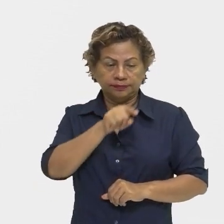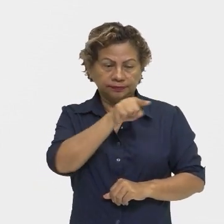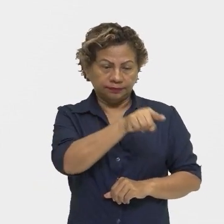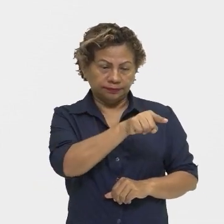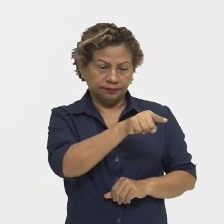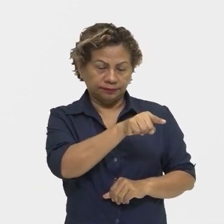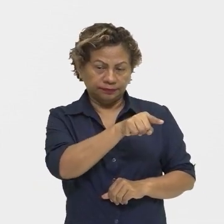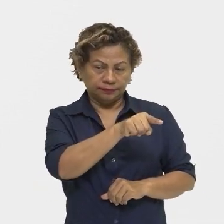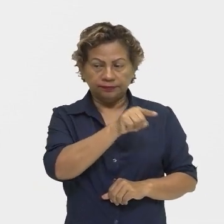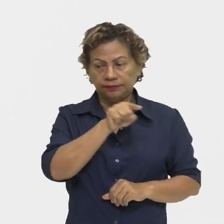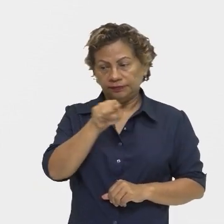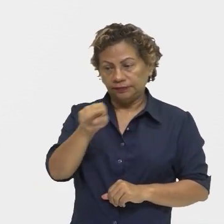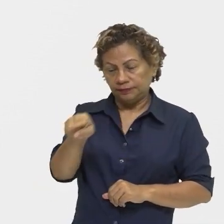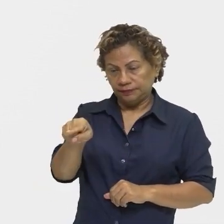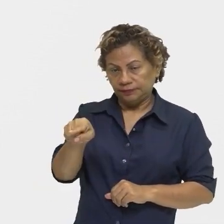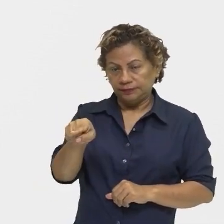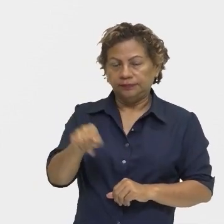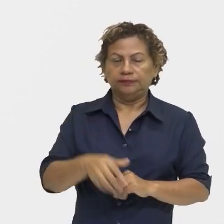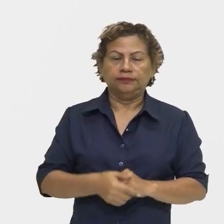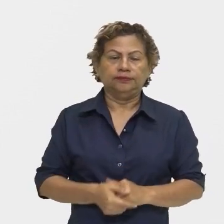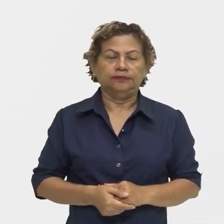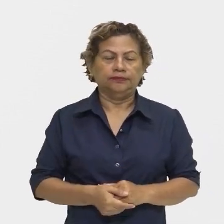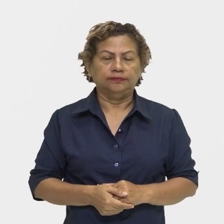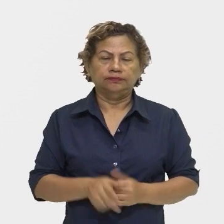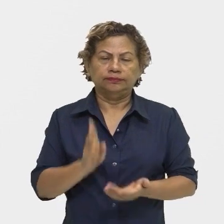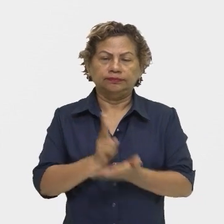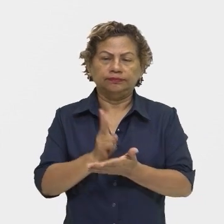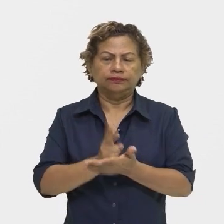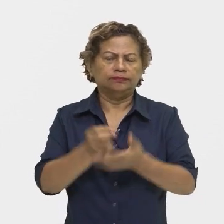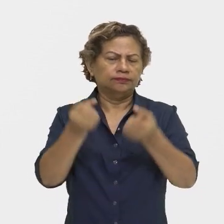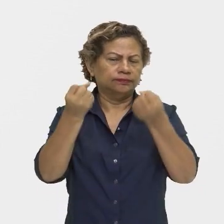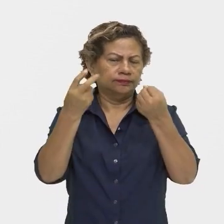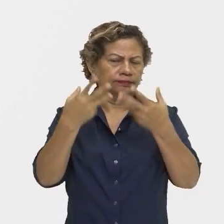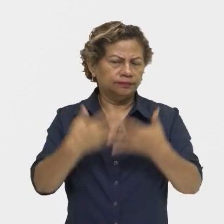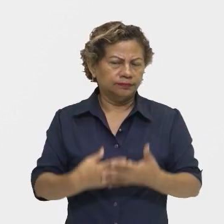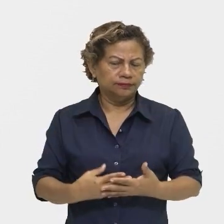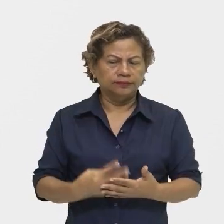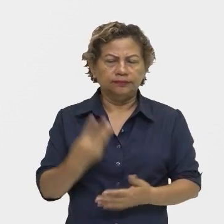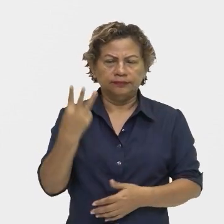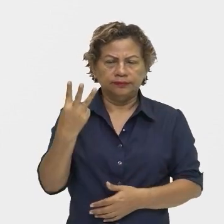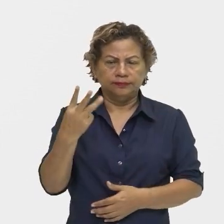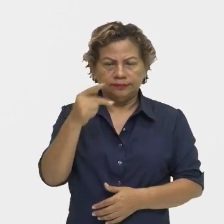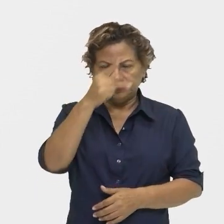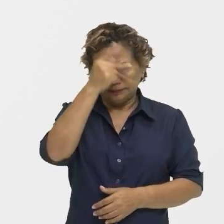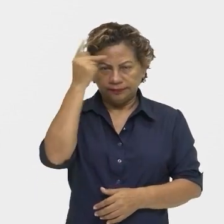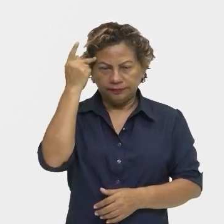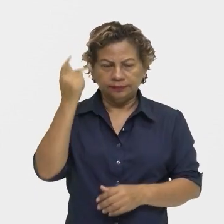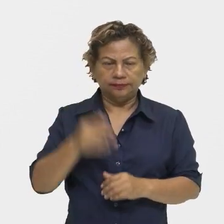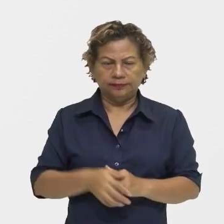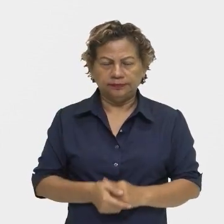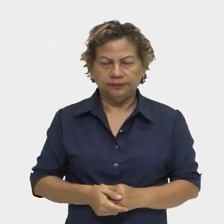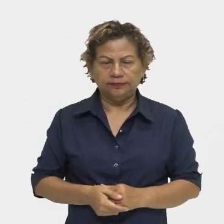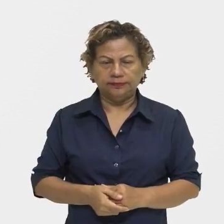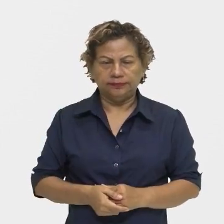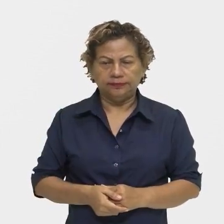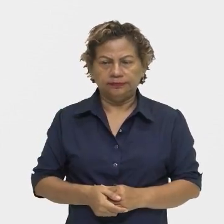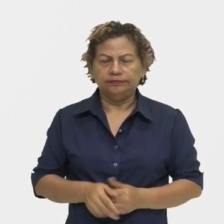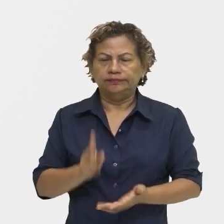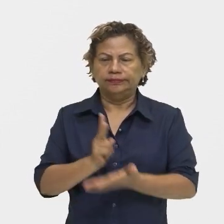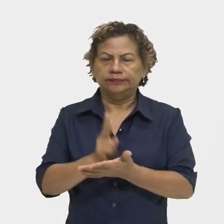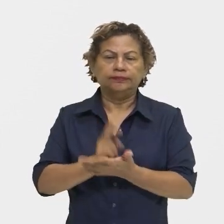o discurso é indireto, né? Por quê? Porque ele vai estar sempre falando em terceira pessoa. Geralmente, os fatos atuais e